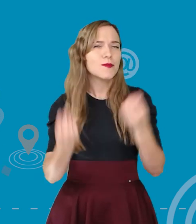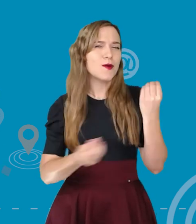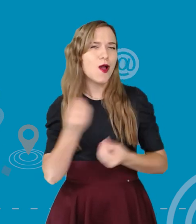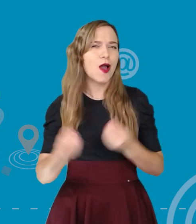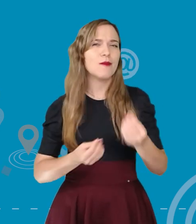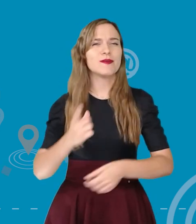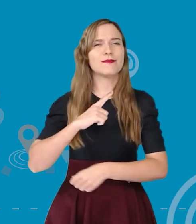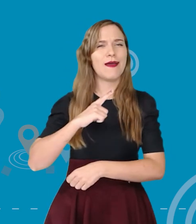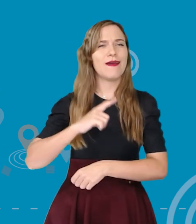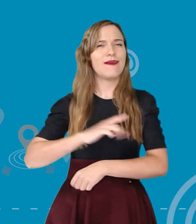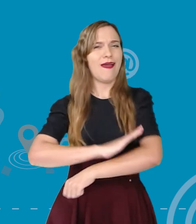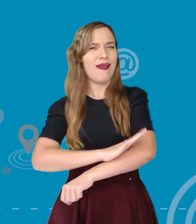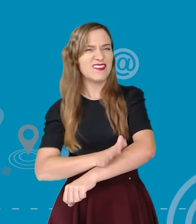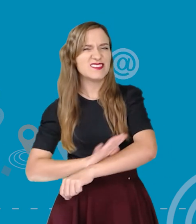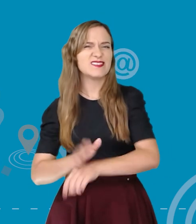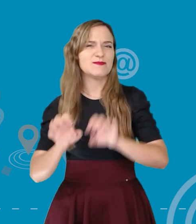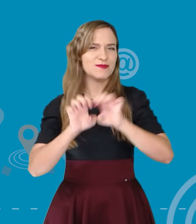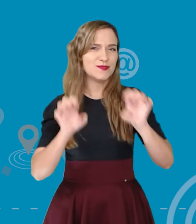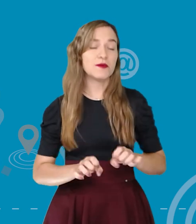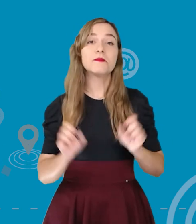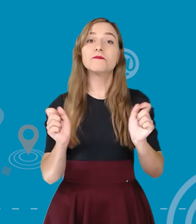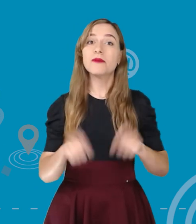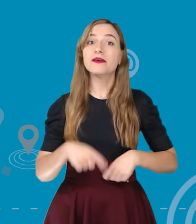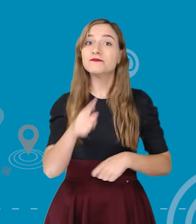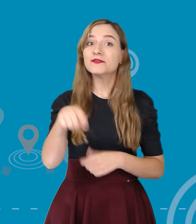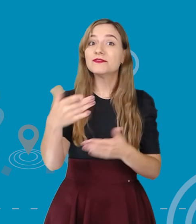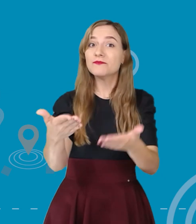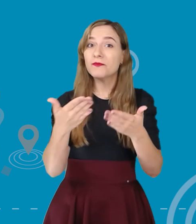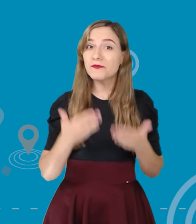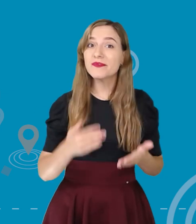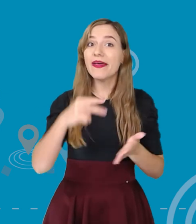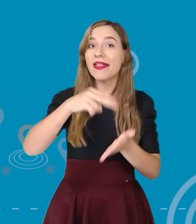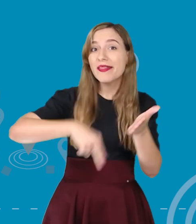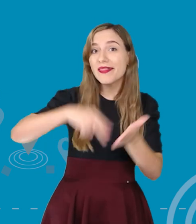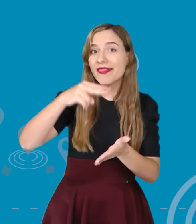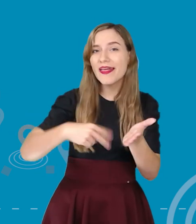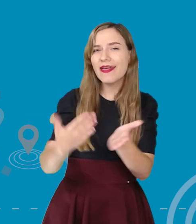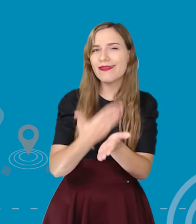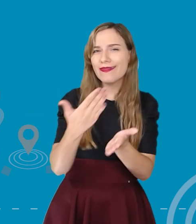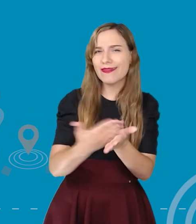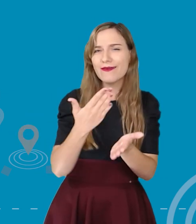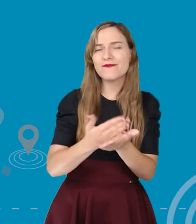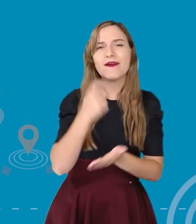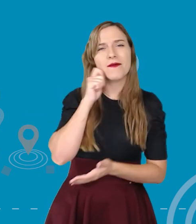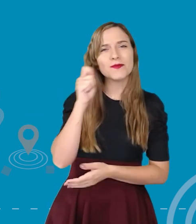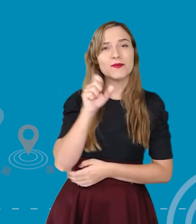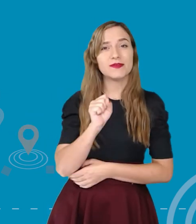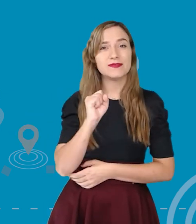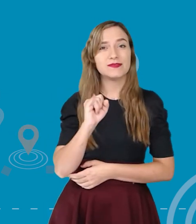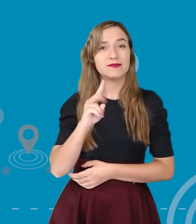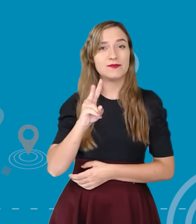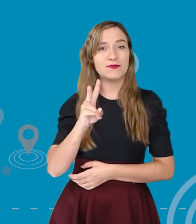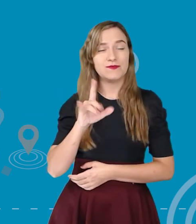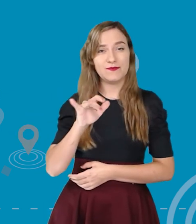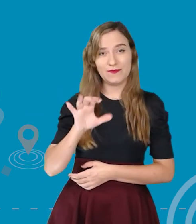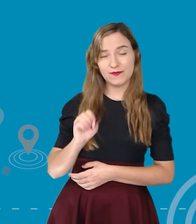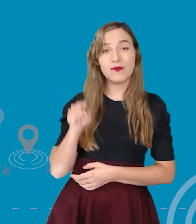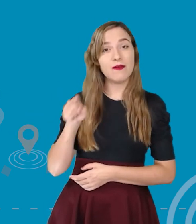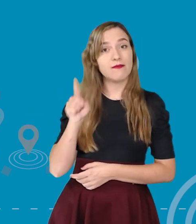racismo estrutural, convido você a ler o livro escrito por Silvio Luiz de Almeida,